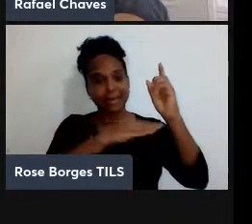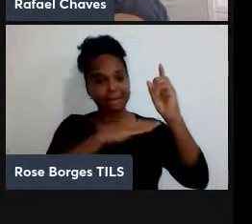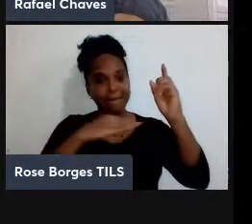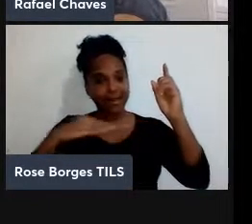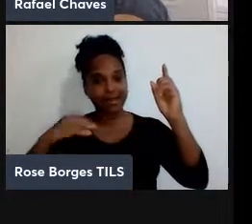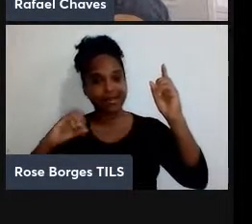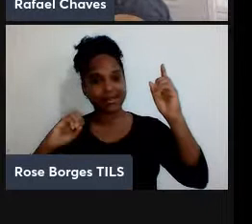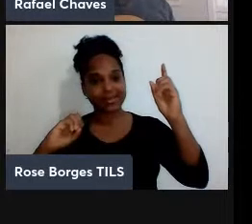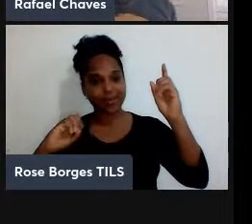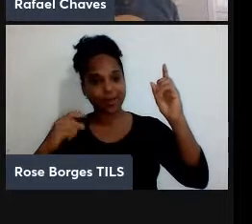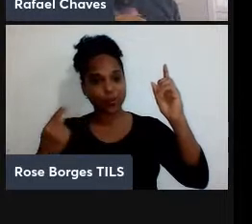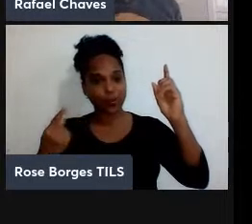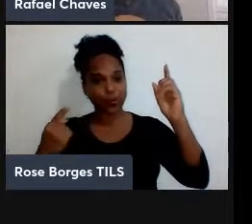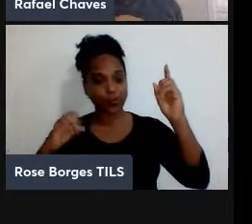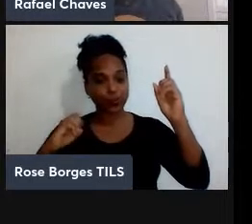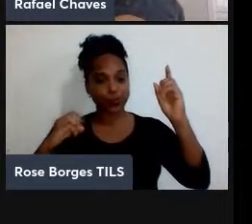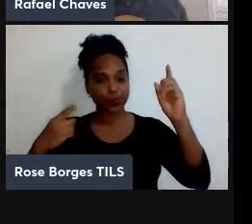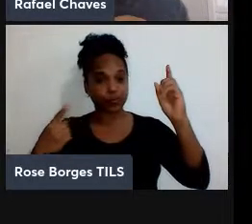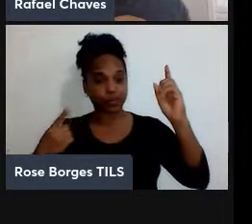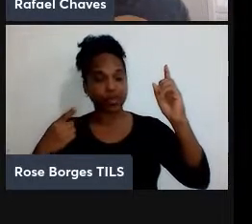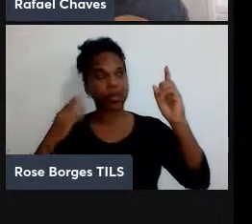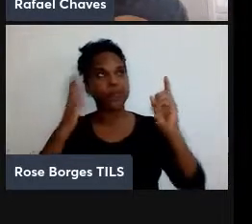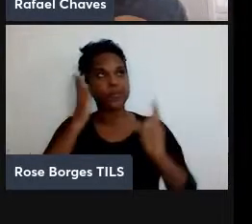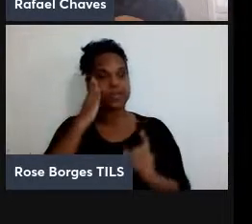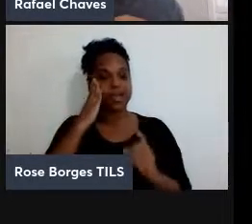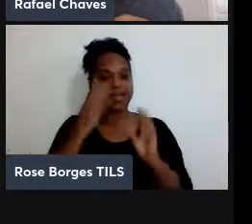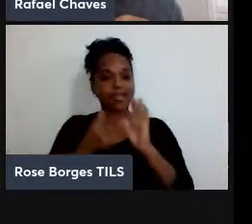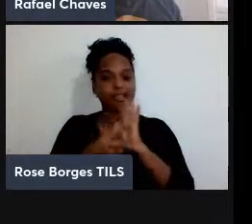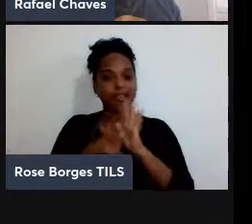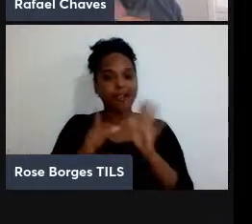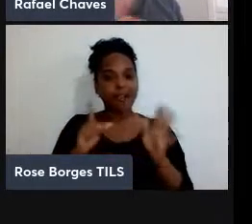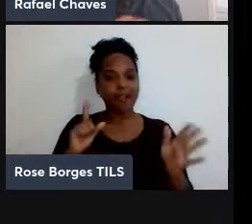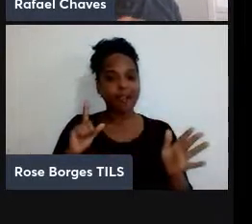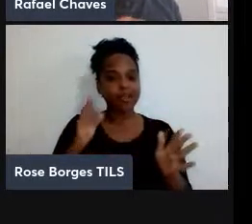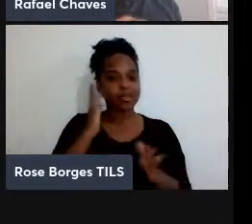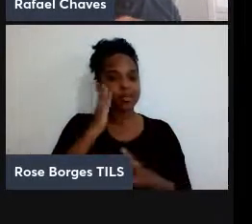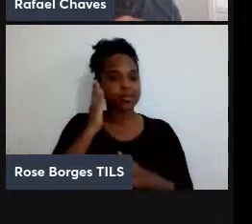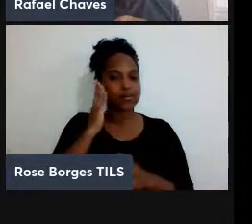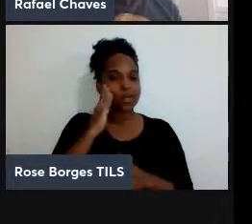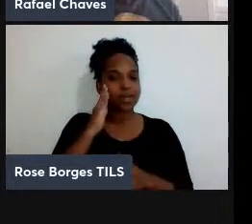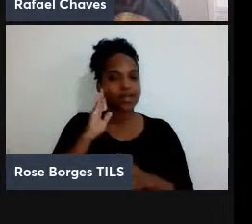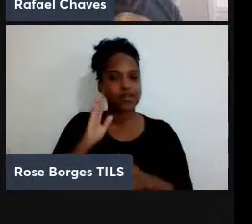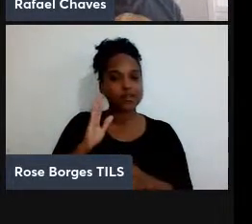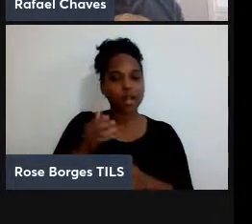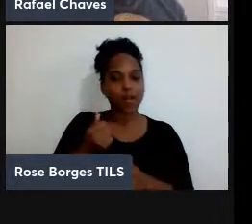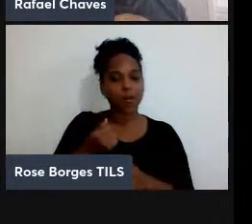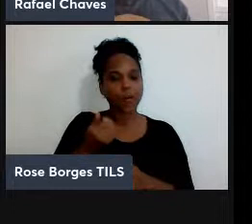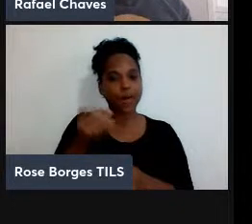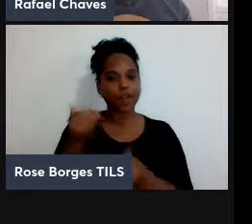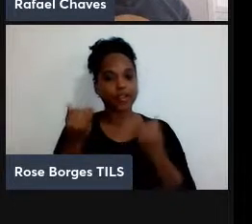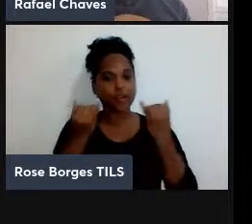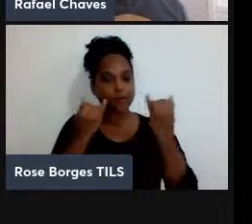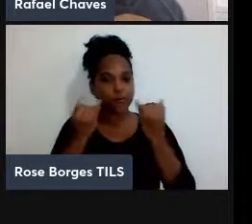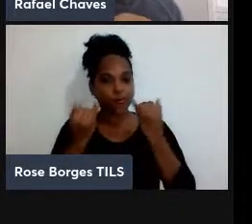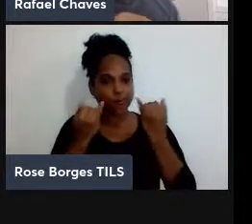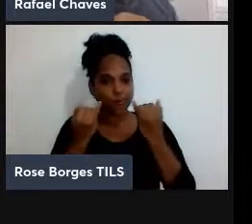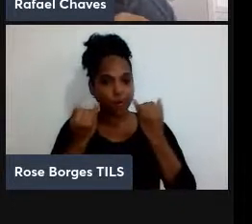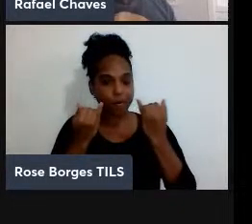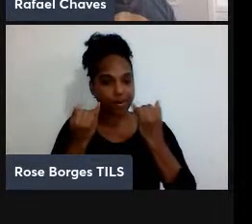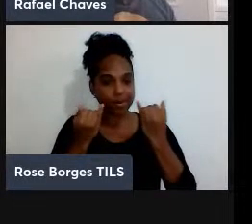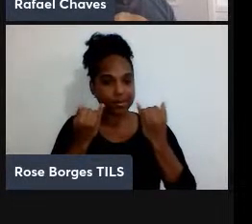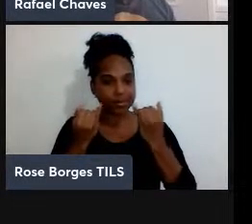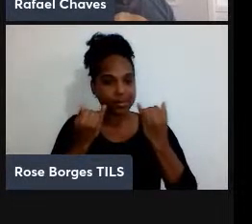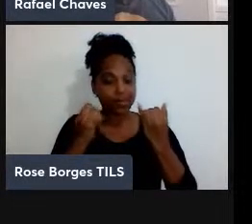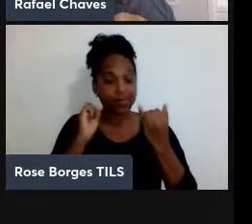determinístico. Eu sei, antes de jogar a moeda, o que eu vou observar. Ou seja, a quantidade de informação, a entropia de Xano, é 0. Ao